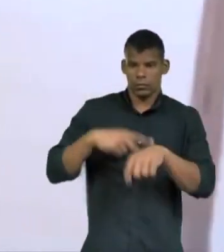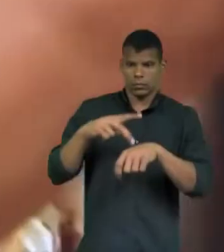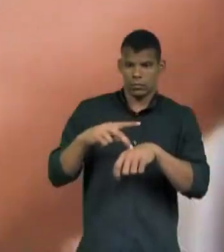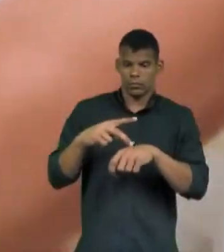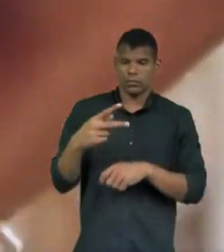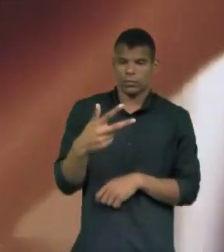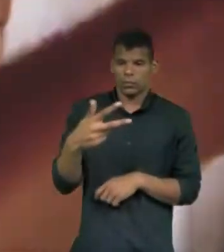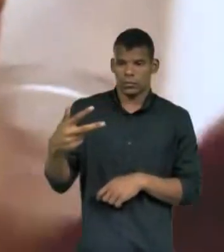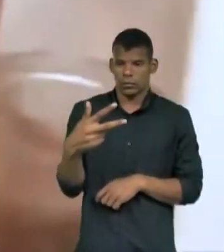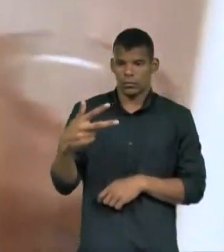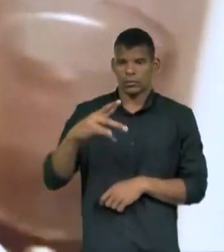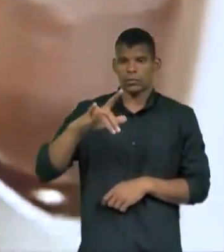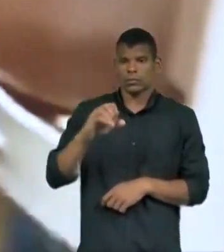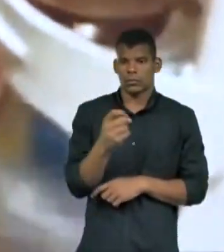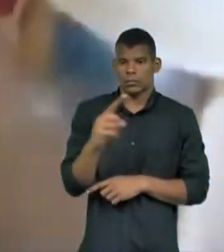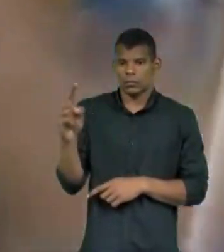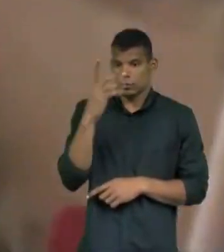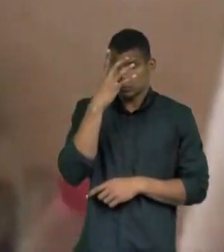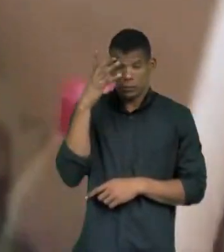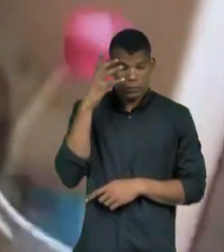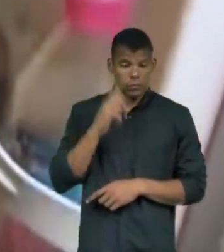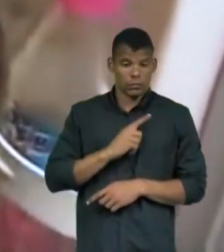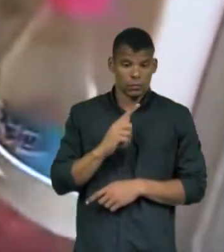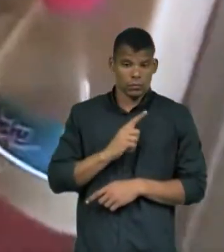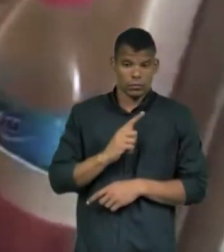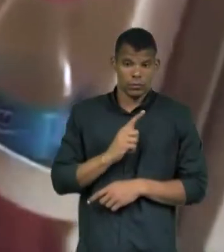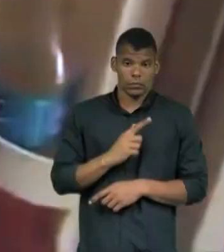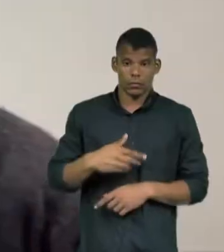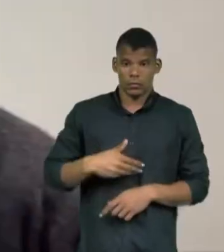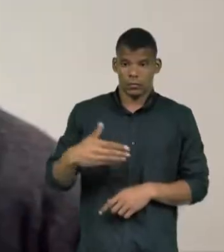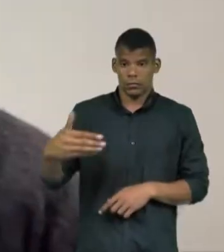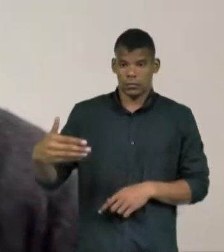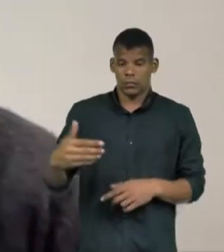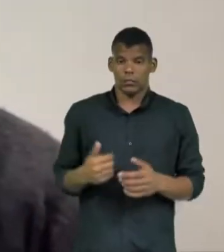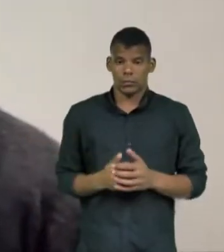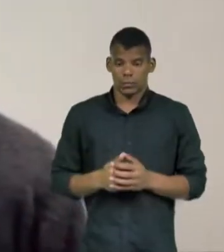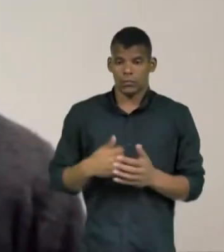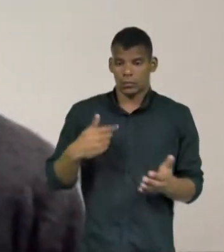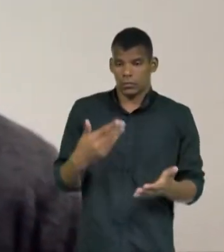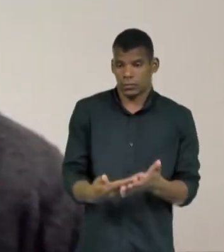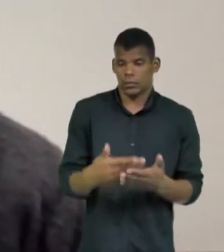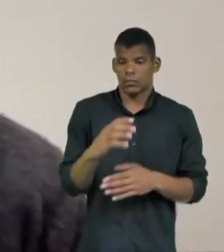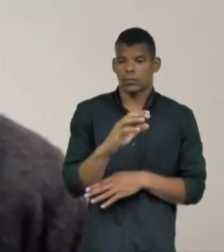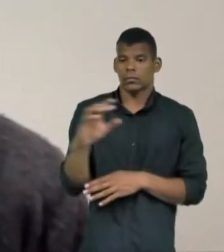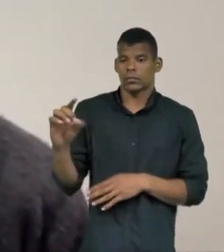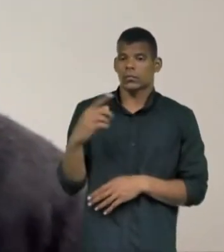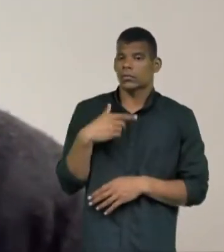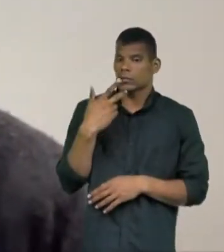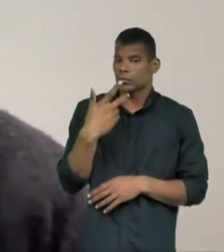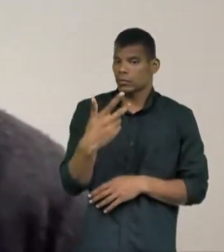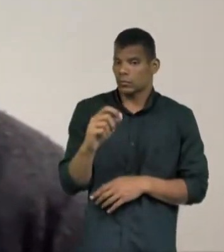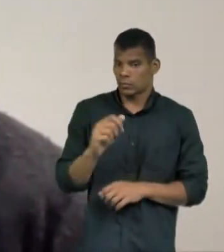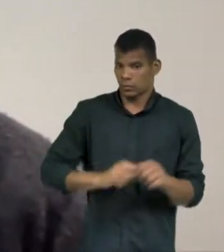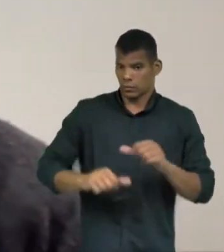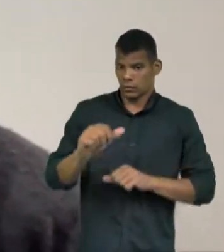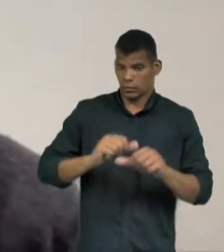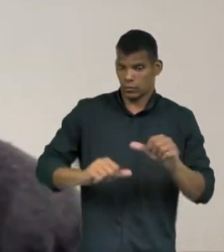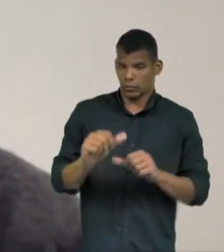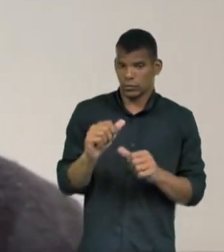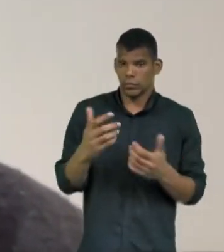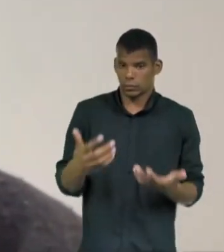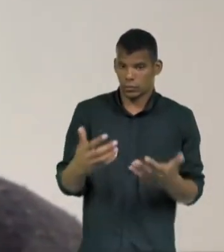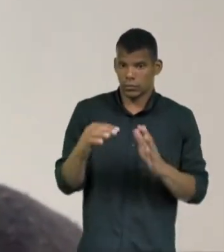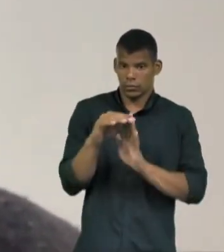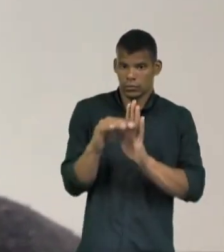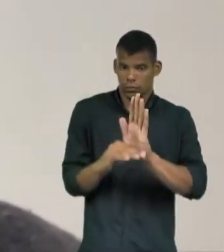33 milhões de pessoas em situação de fome. Ainda segundo o coordenador, para mudar esse cenário, os